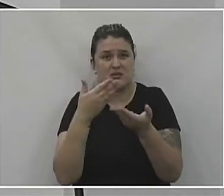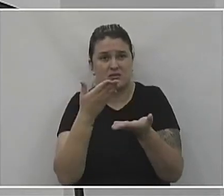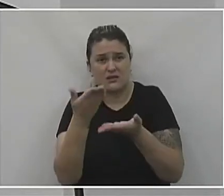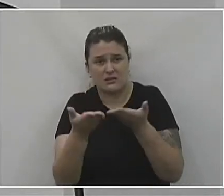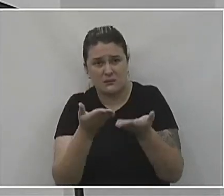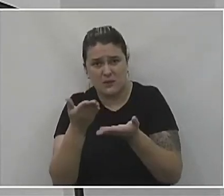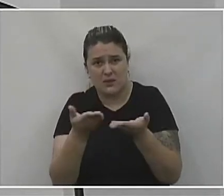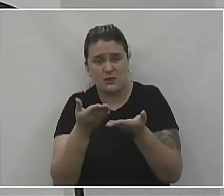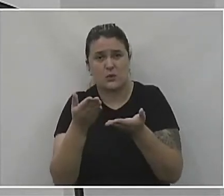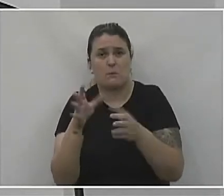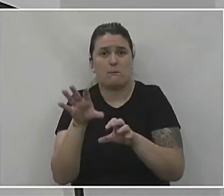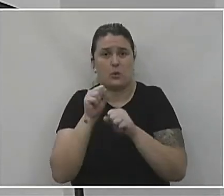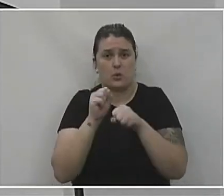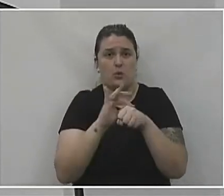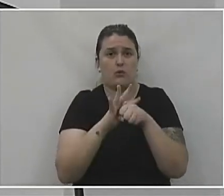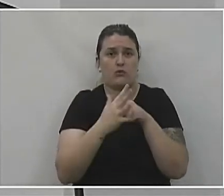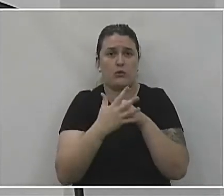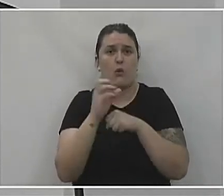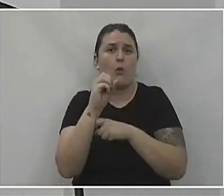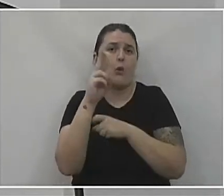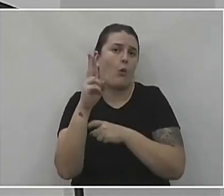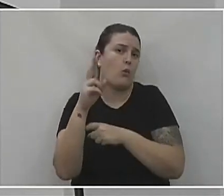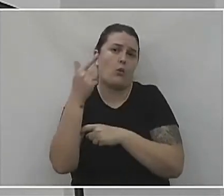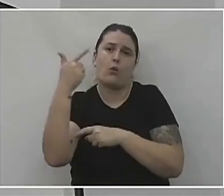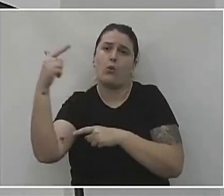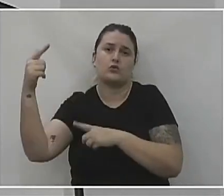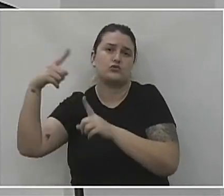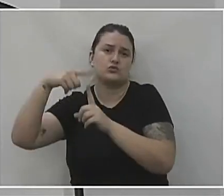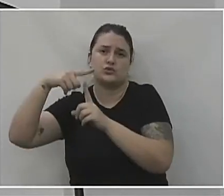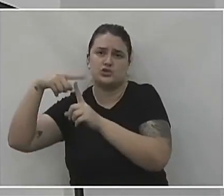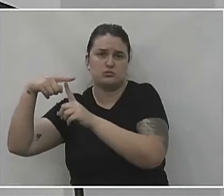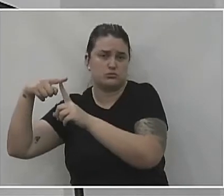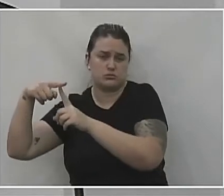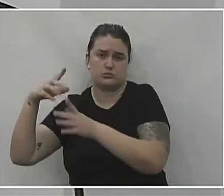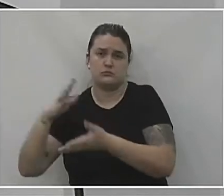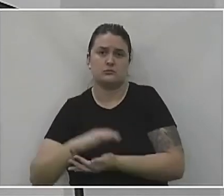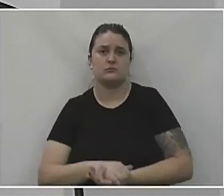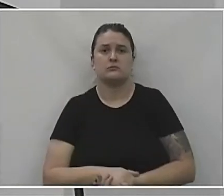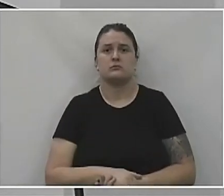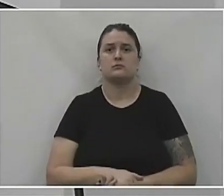para a COVID como para qualquer outro fator clínico.